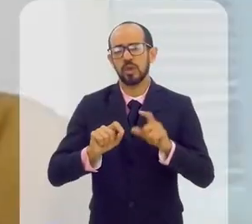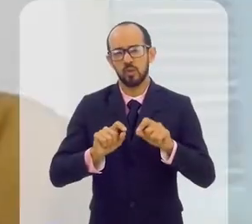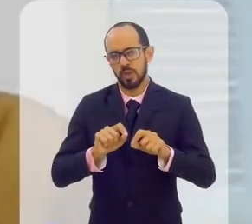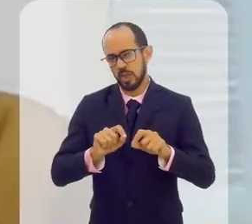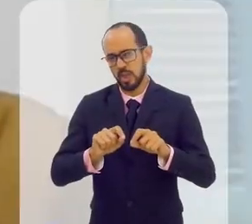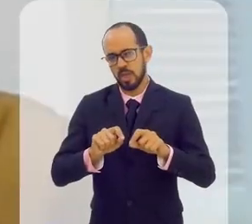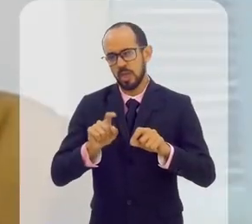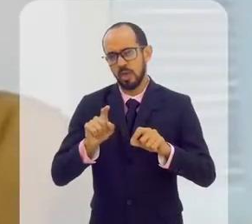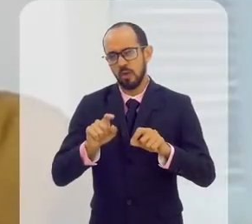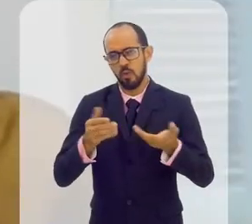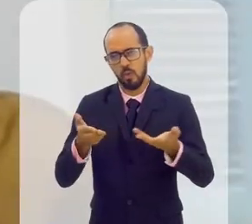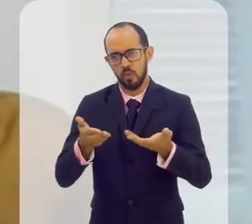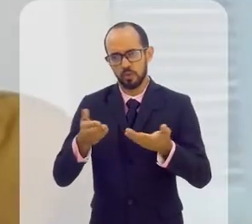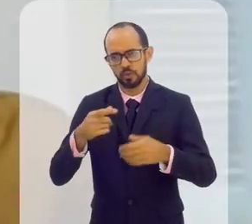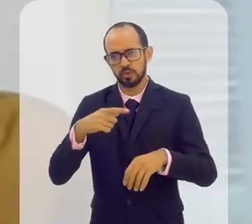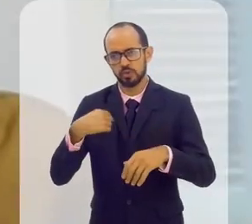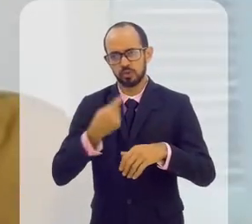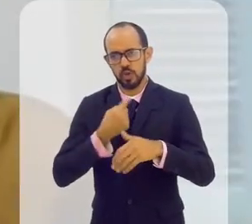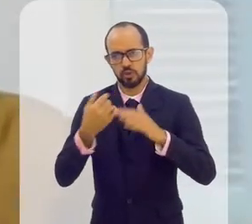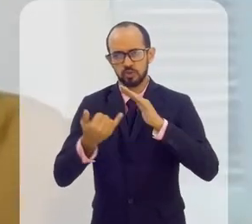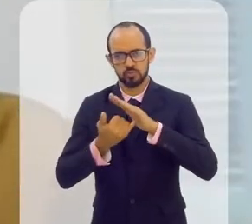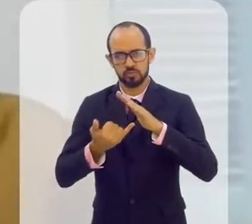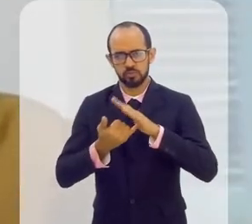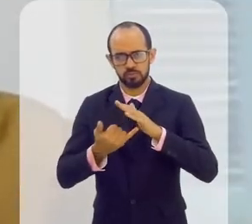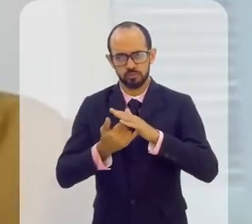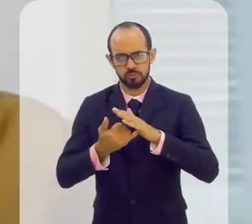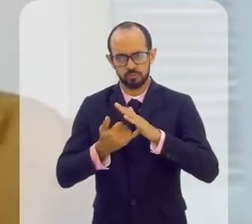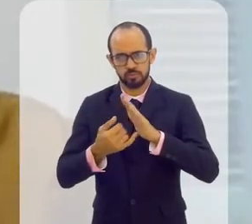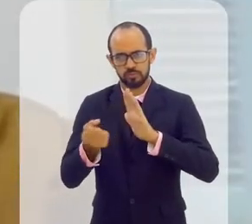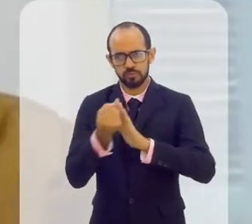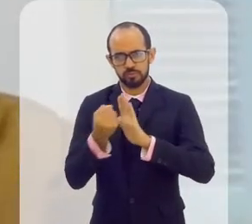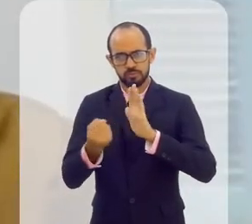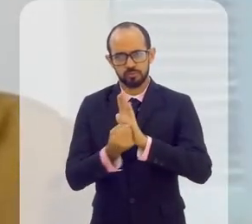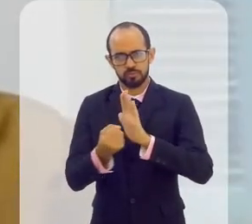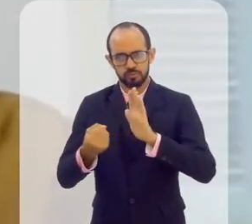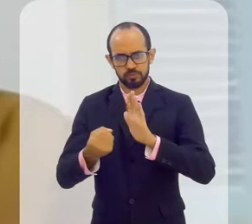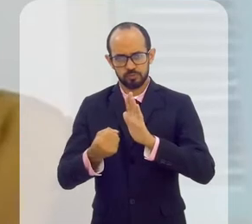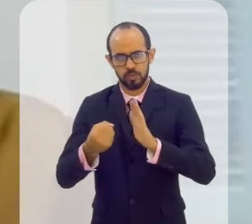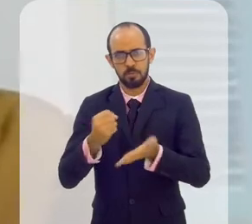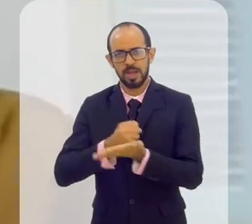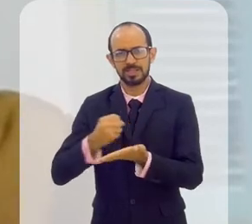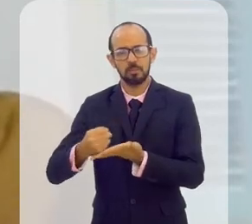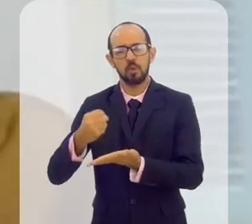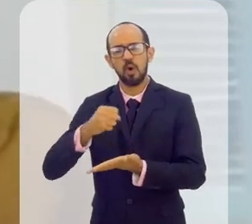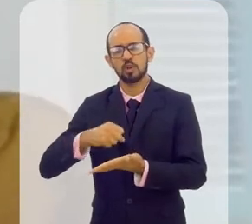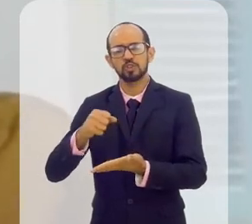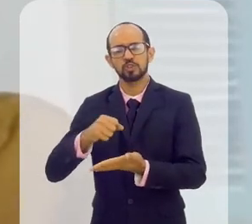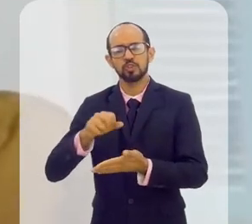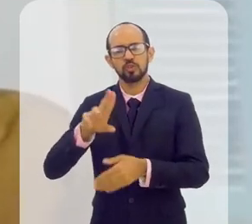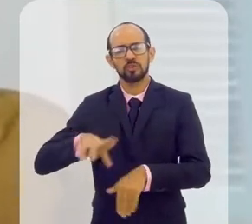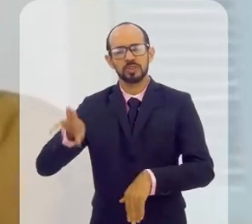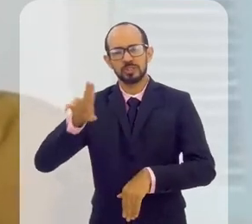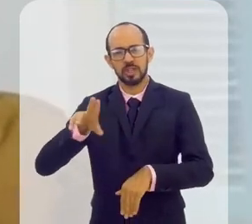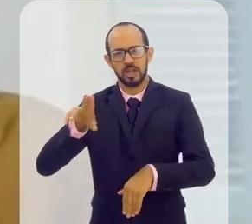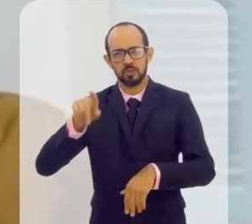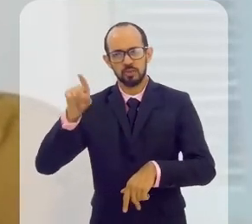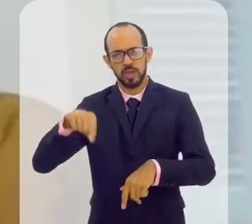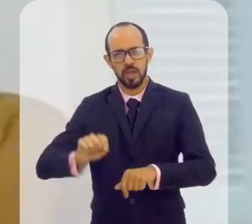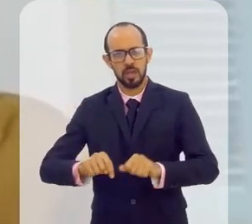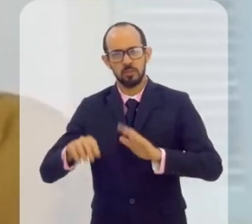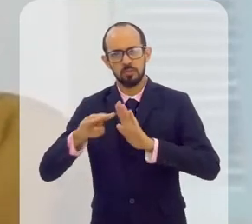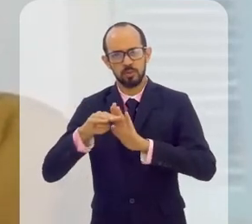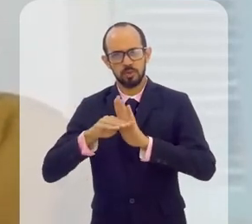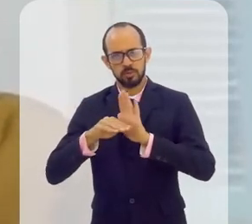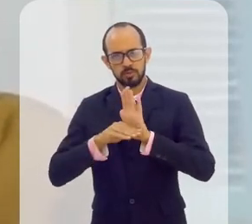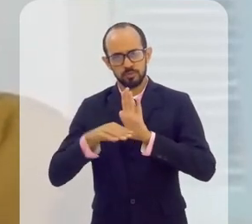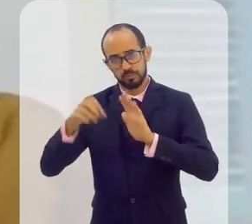gente, hoje, é uma instituição que está credenciada no Passaporte Universitário, que é um programa que foi